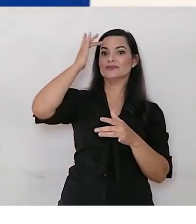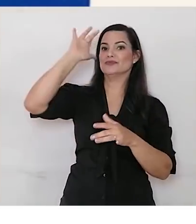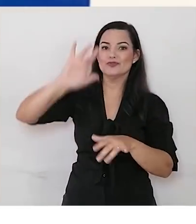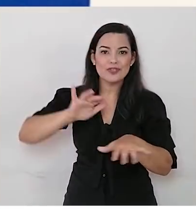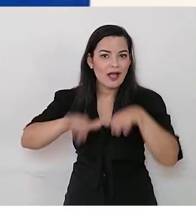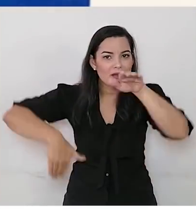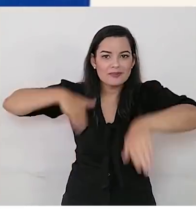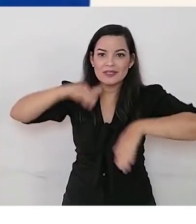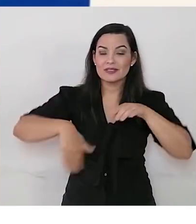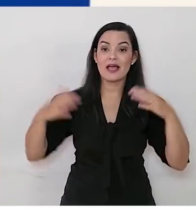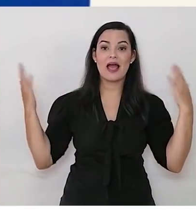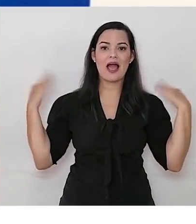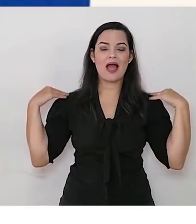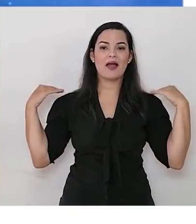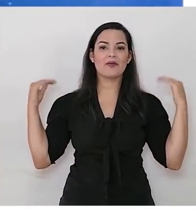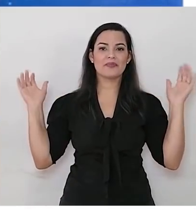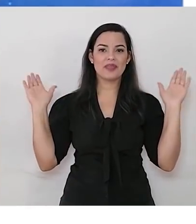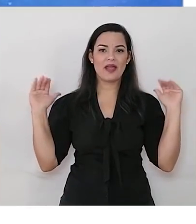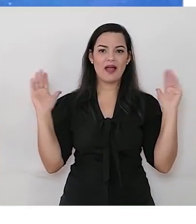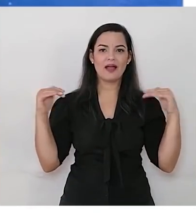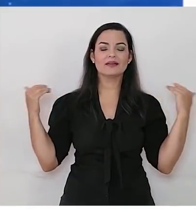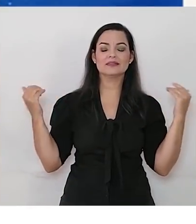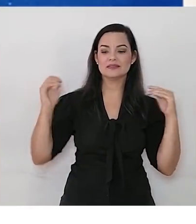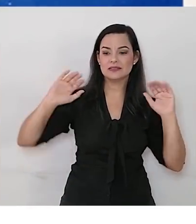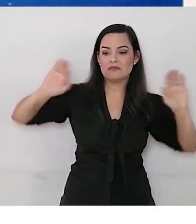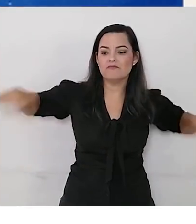Virou as asas para baixo e começou a remar.